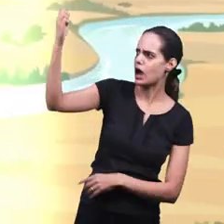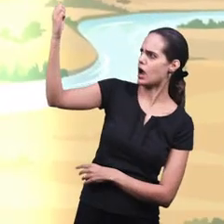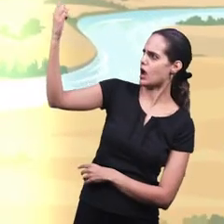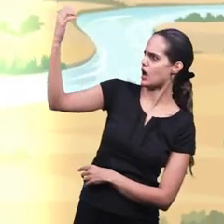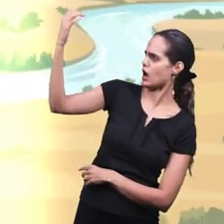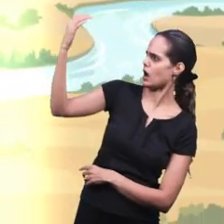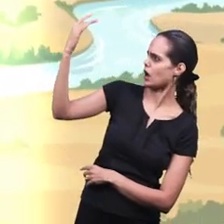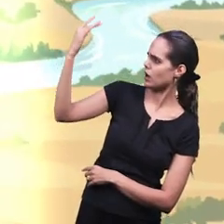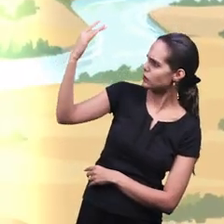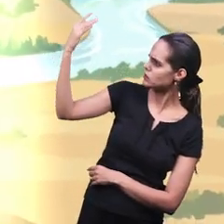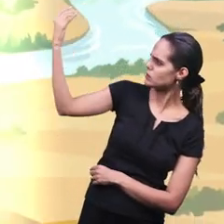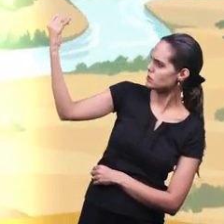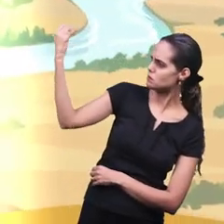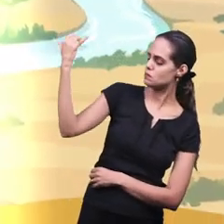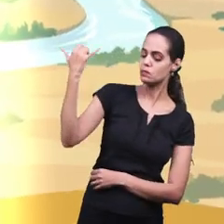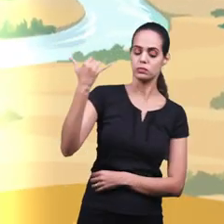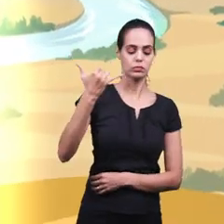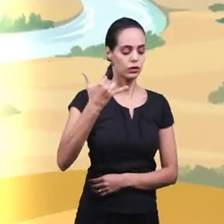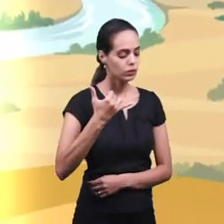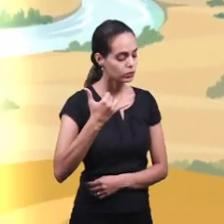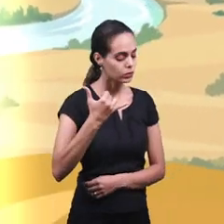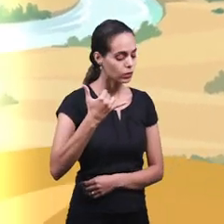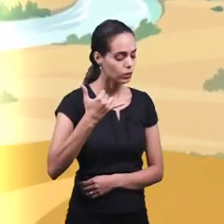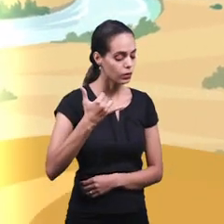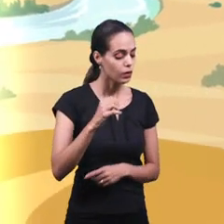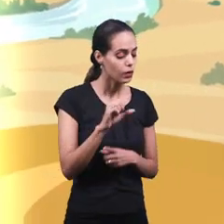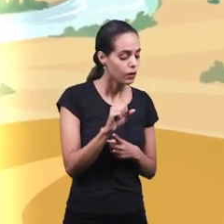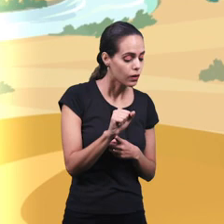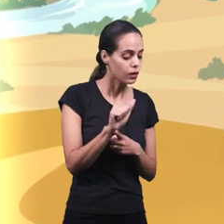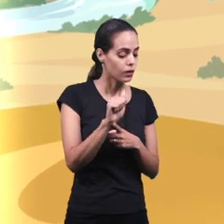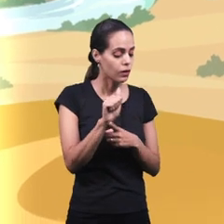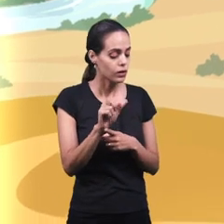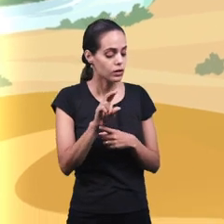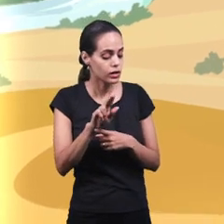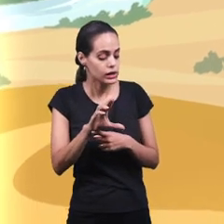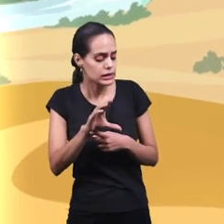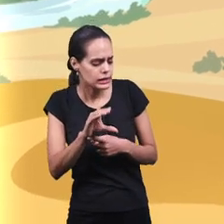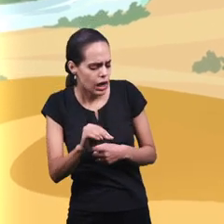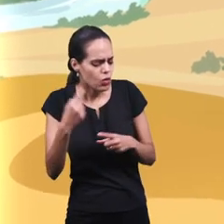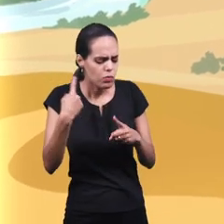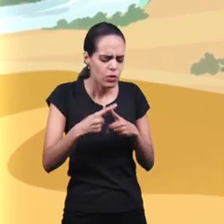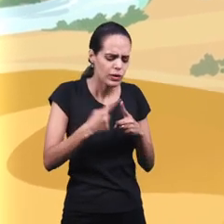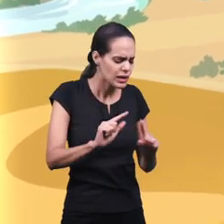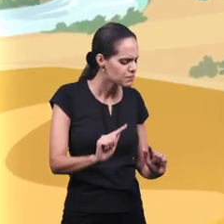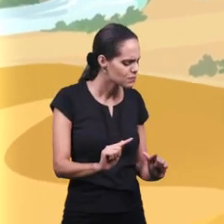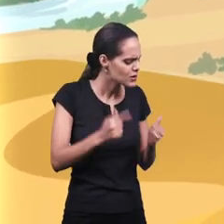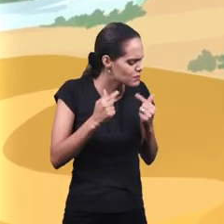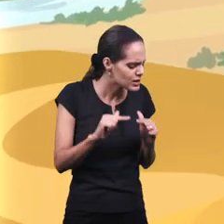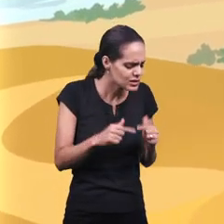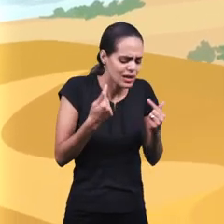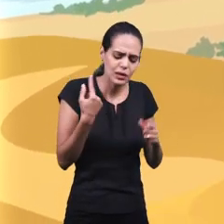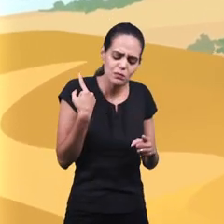Dessa luz surgiu a voz Salvo, salvo, salvo, que me